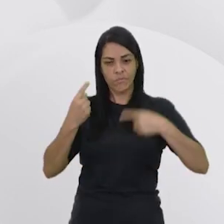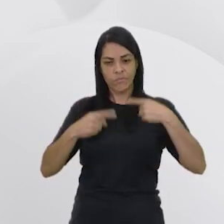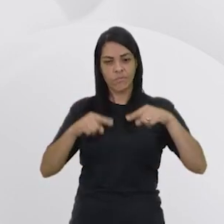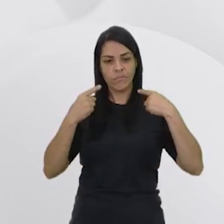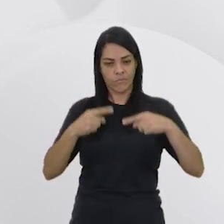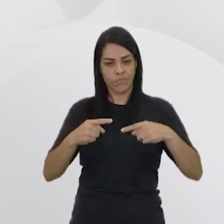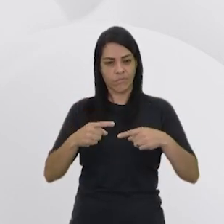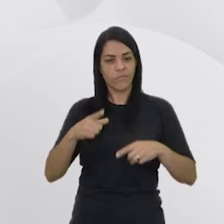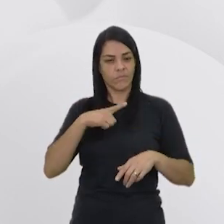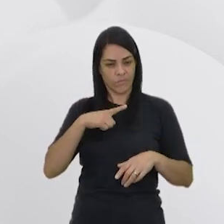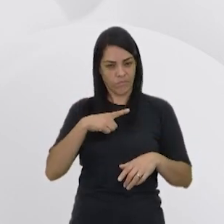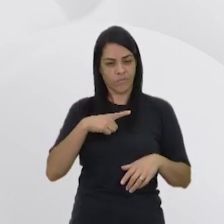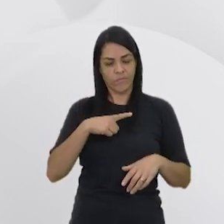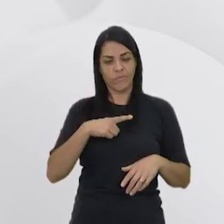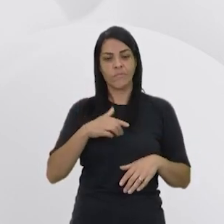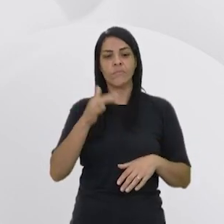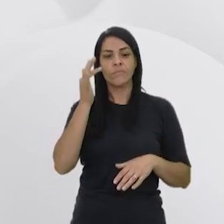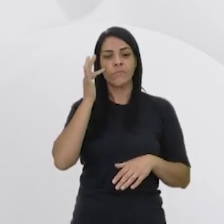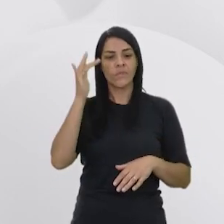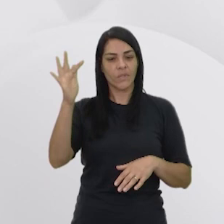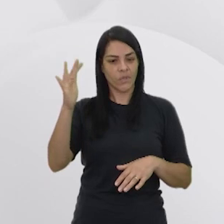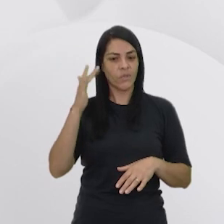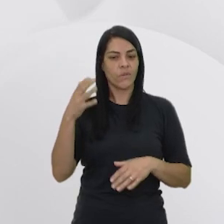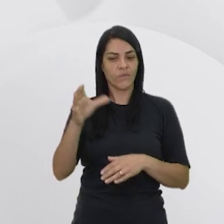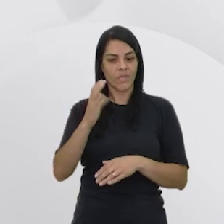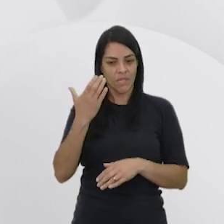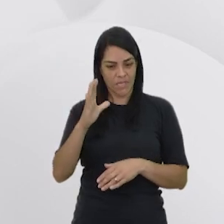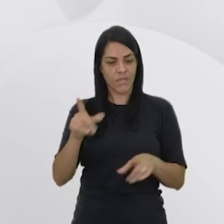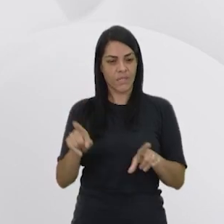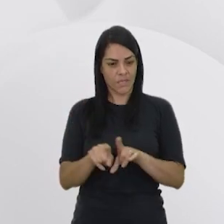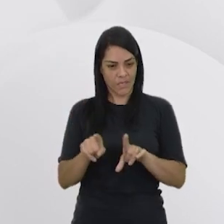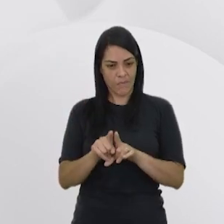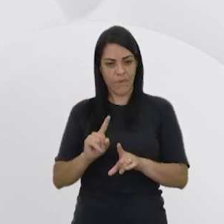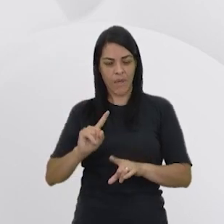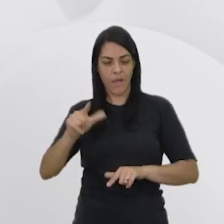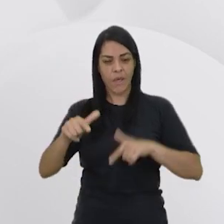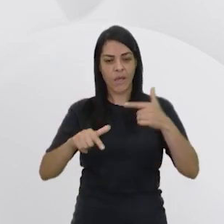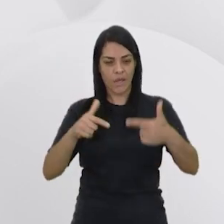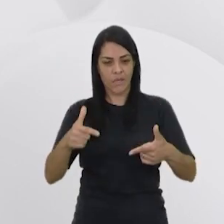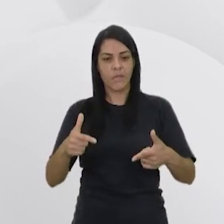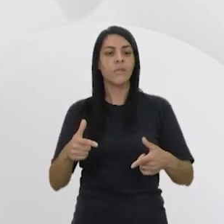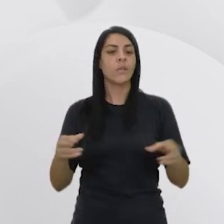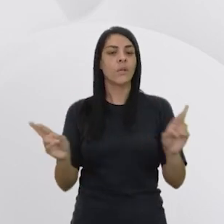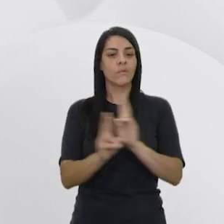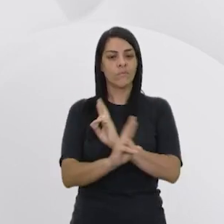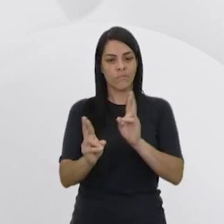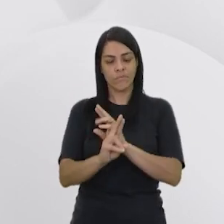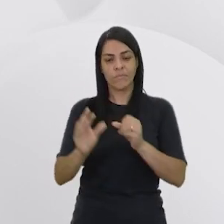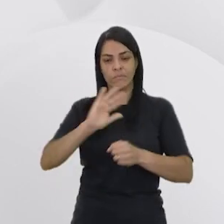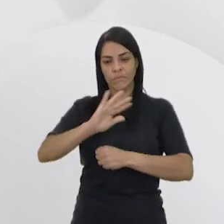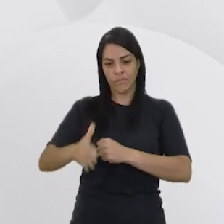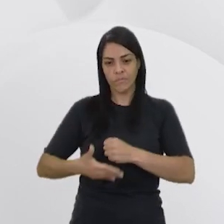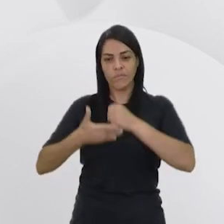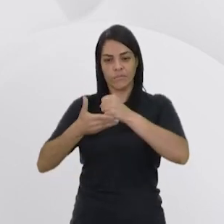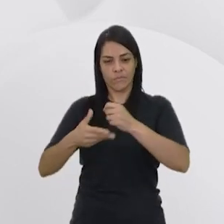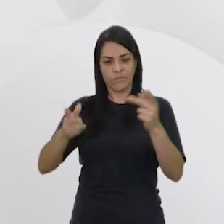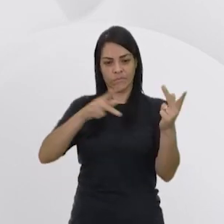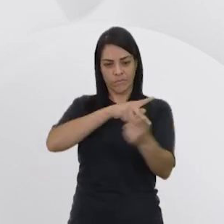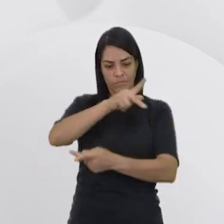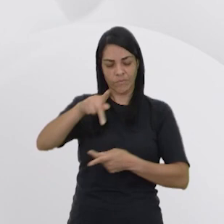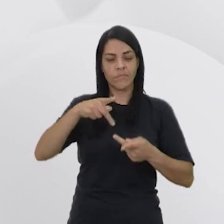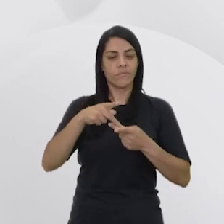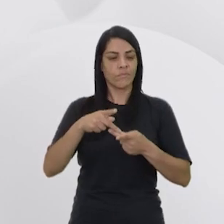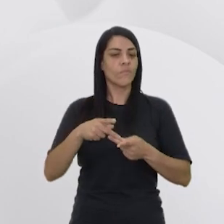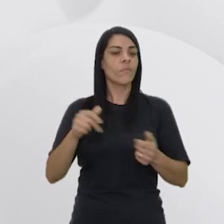contemplem aspectos filosóficos da ciência, entre outros aspectos relacionados à sustentabilidade do planeta e à